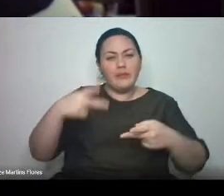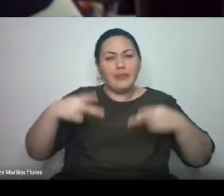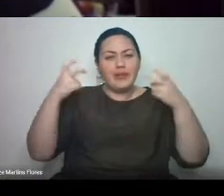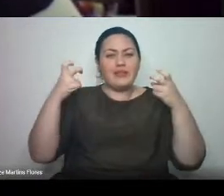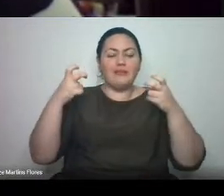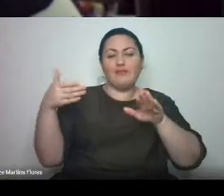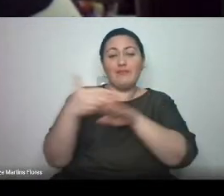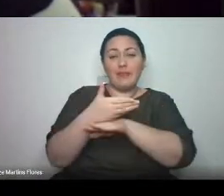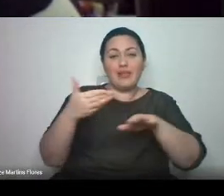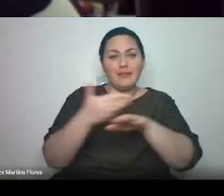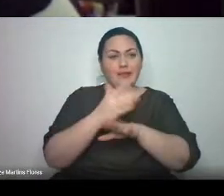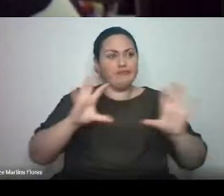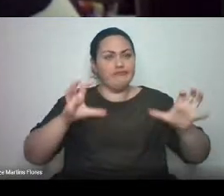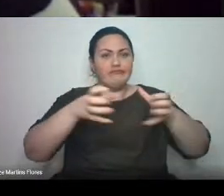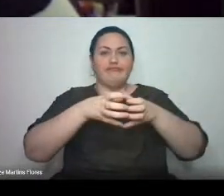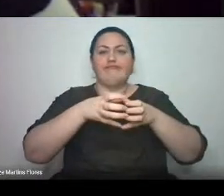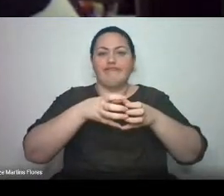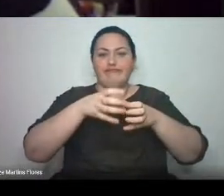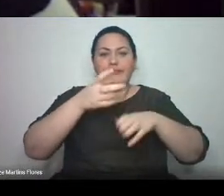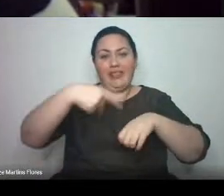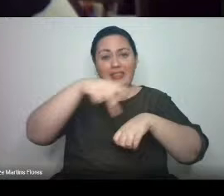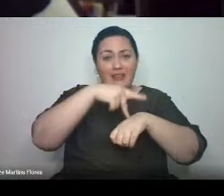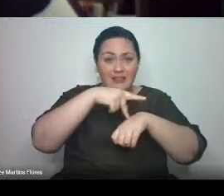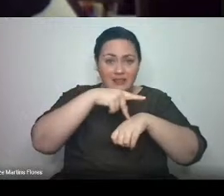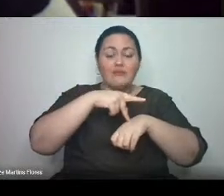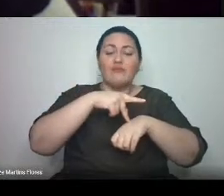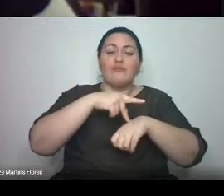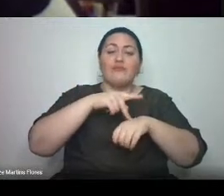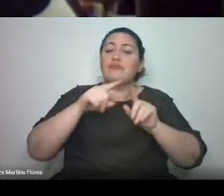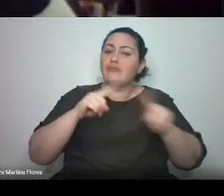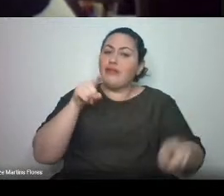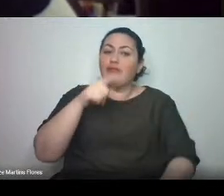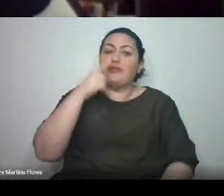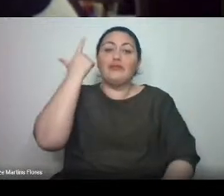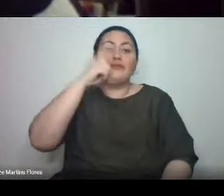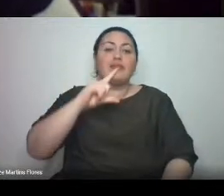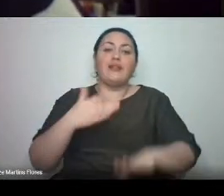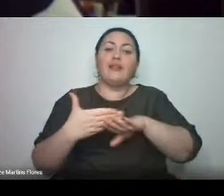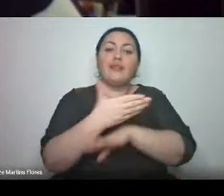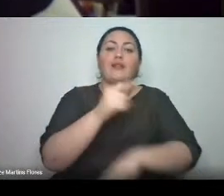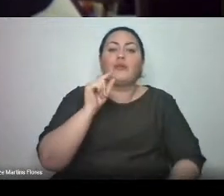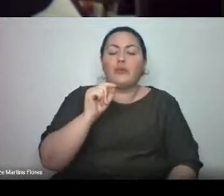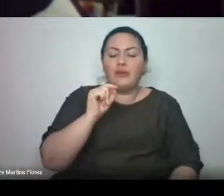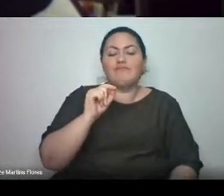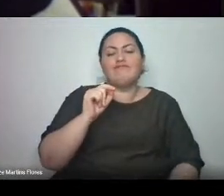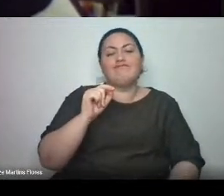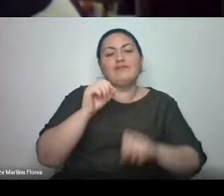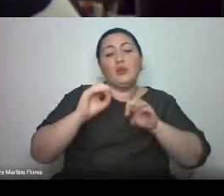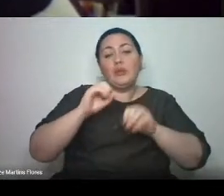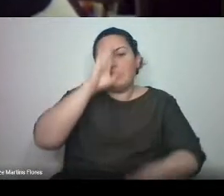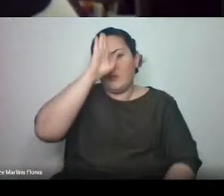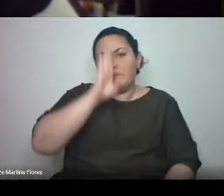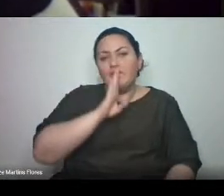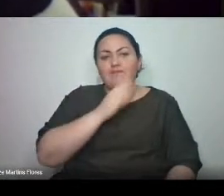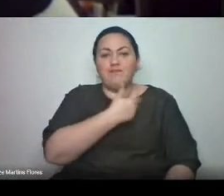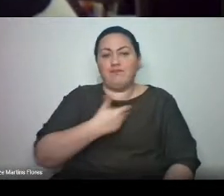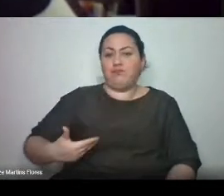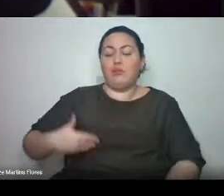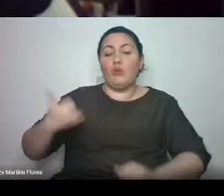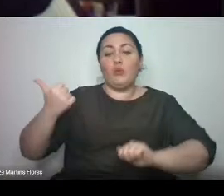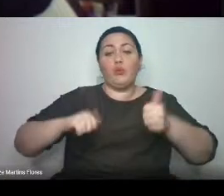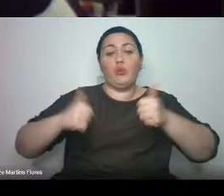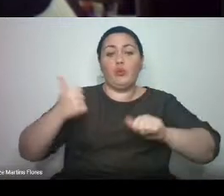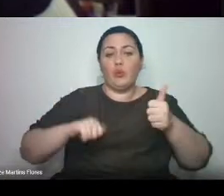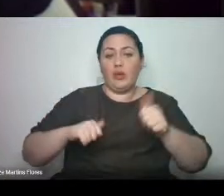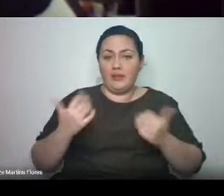pois tiveram acesso a um ensino superior público, gratuito e de altíssima qualidade. Vocês estão se formando em uma das universidades mais